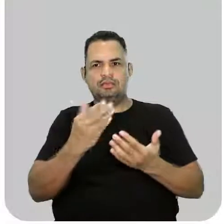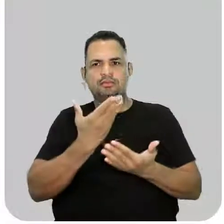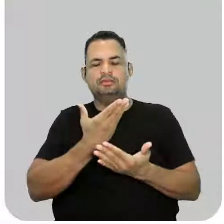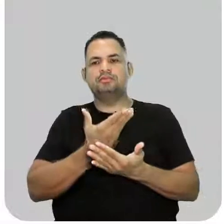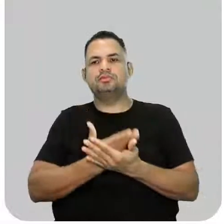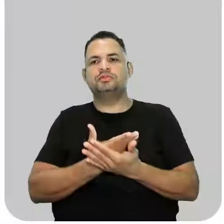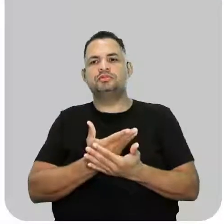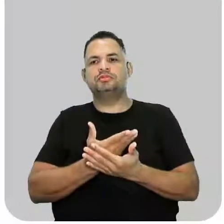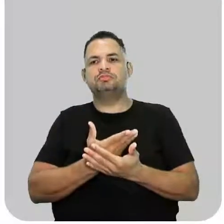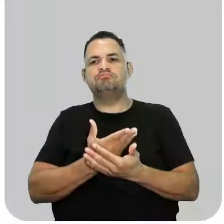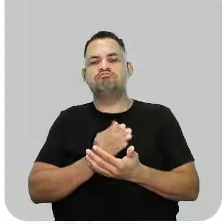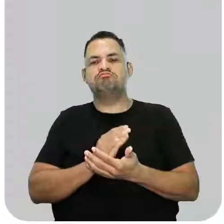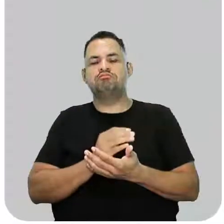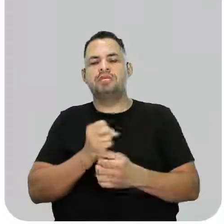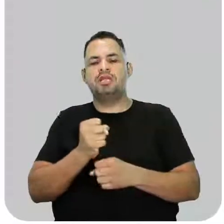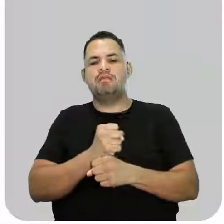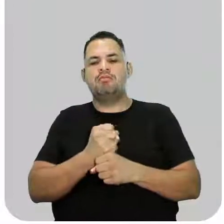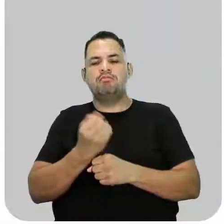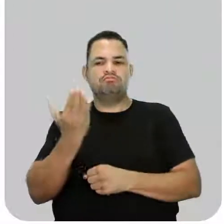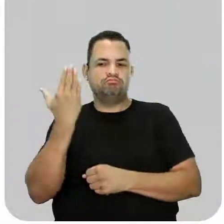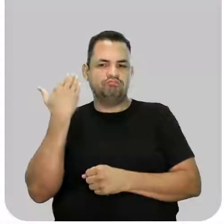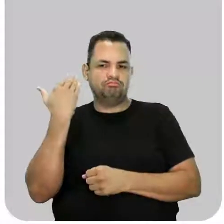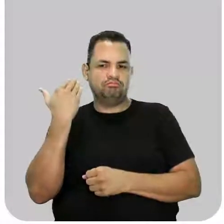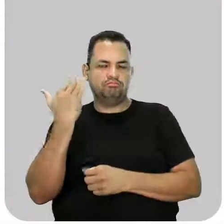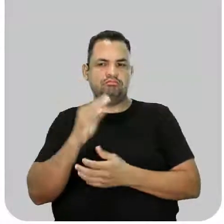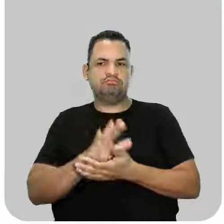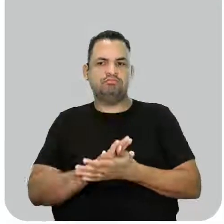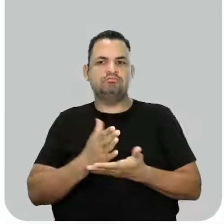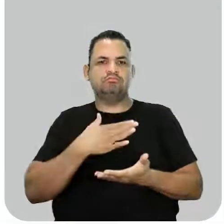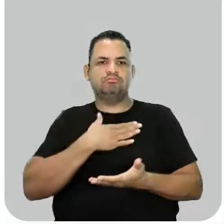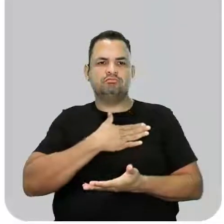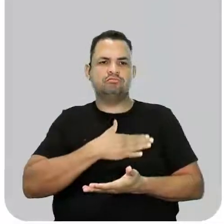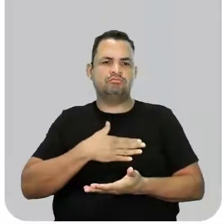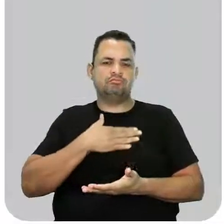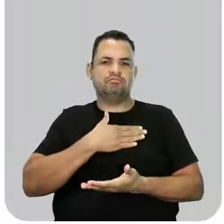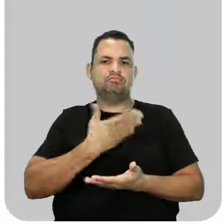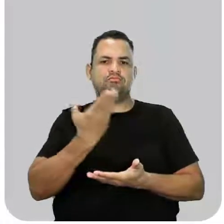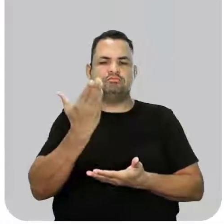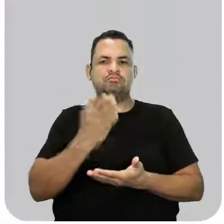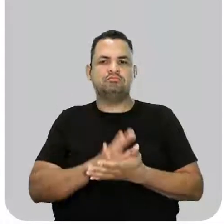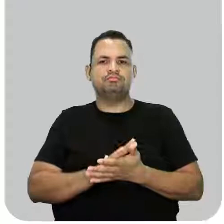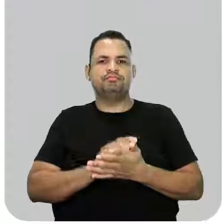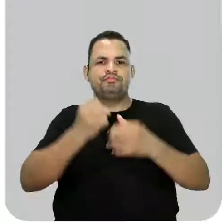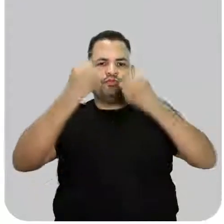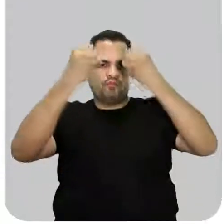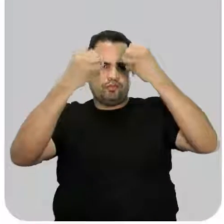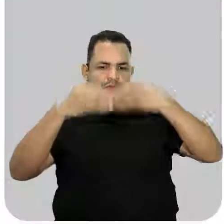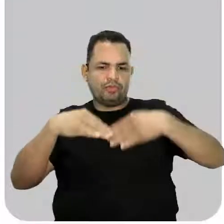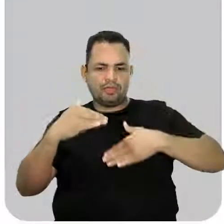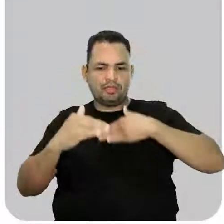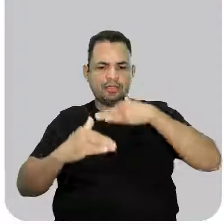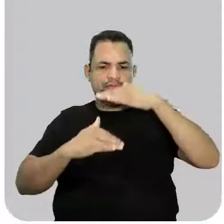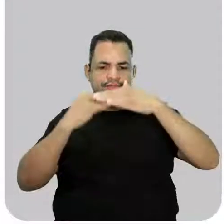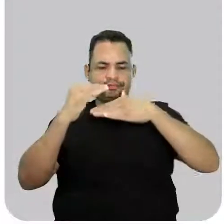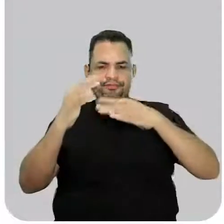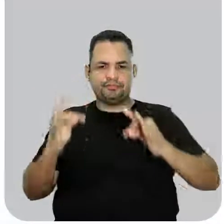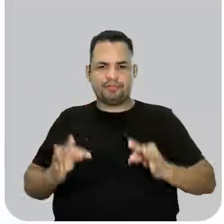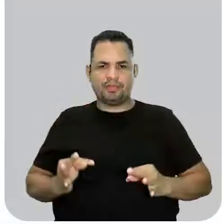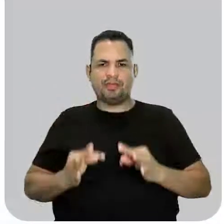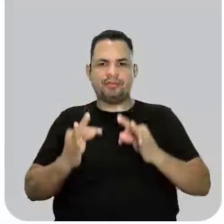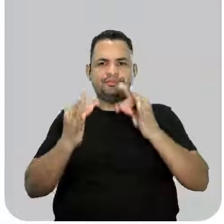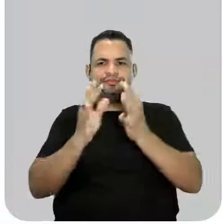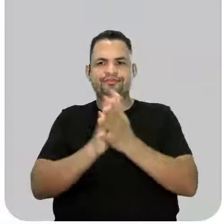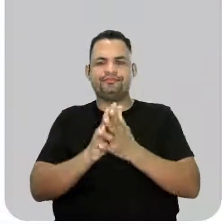passado e ela é muito bacana. gosto muito dessa questão porque ela trabalha a evolução tecnológica, né?